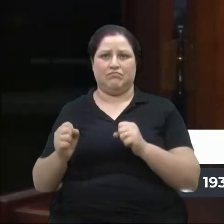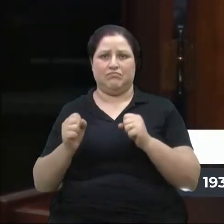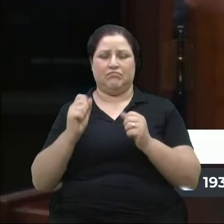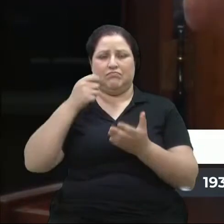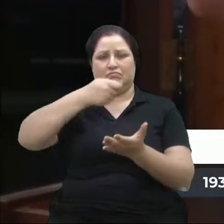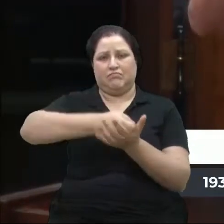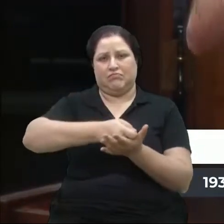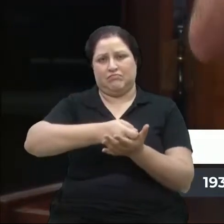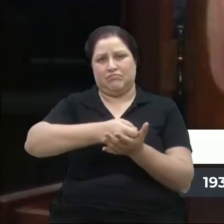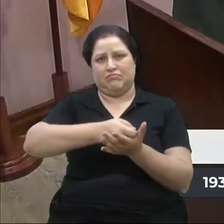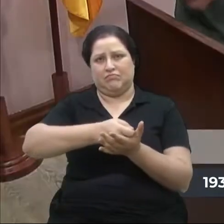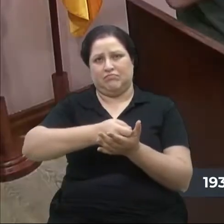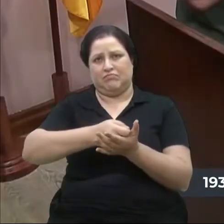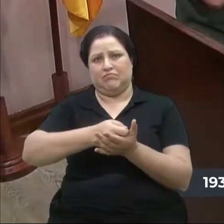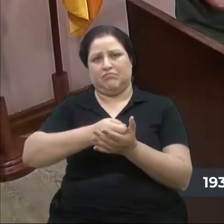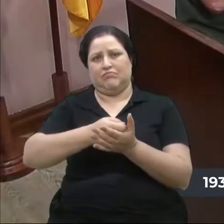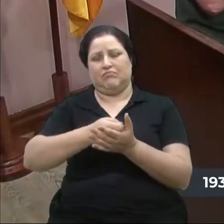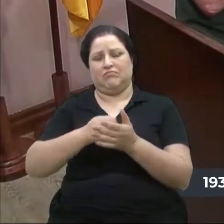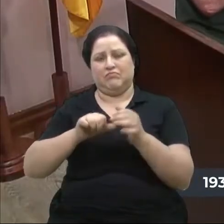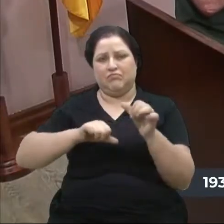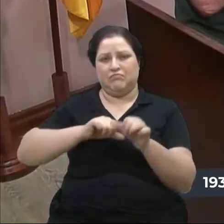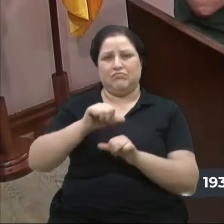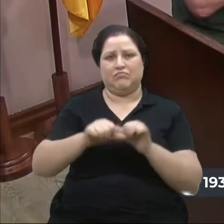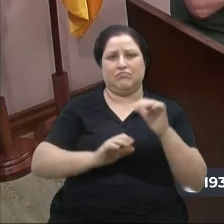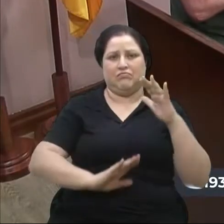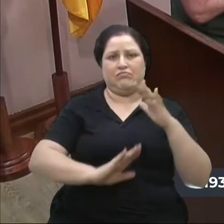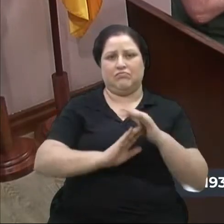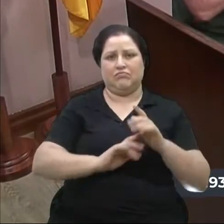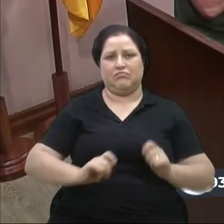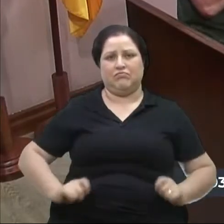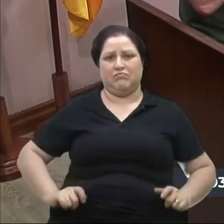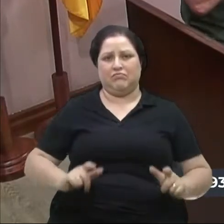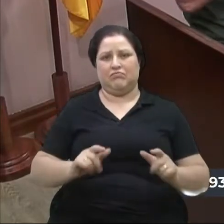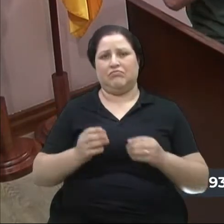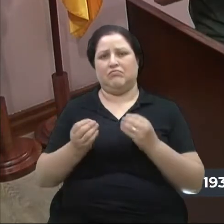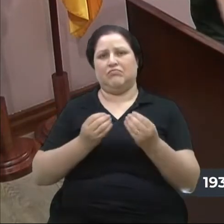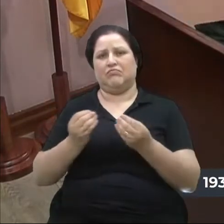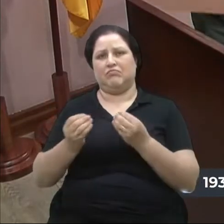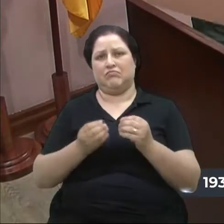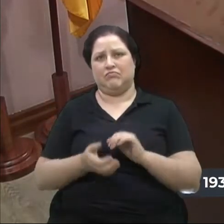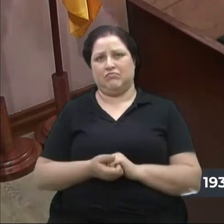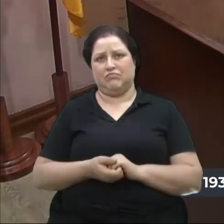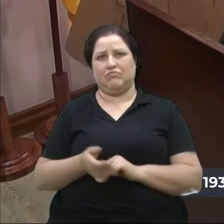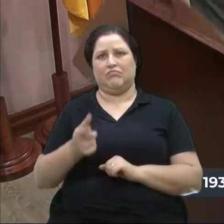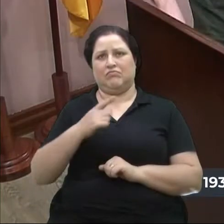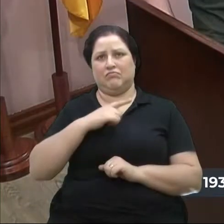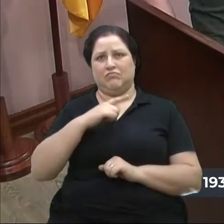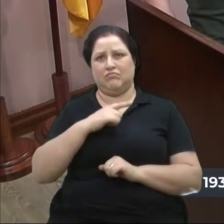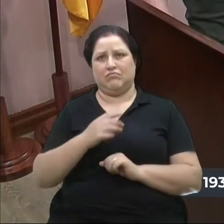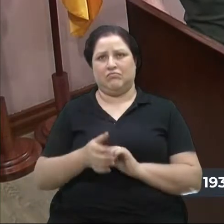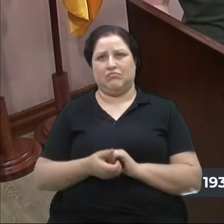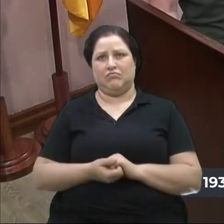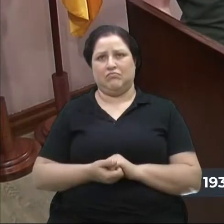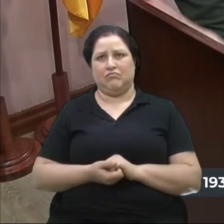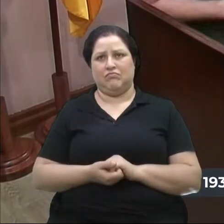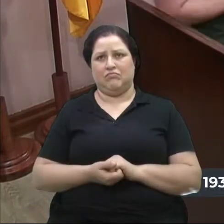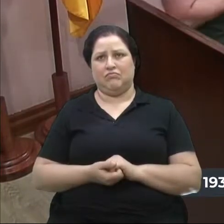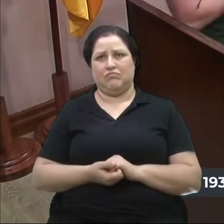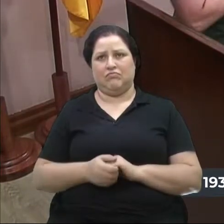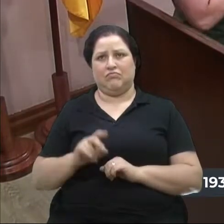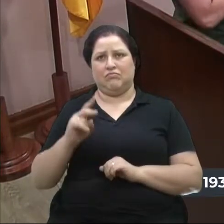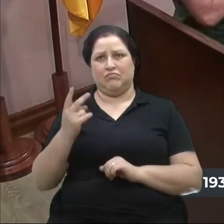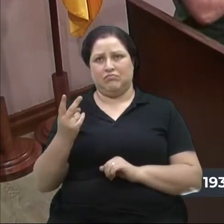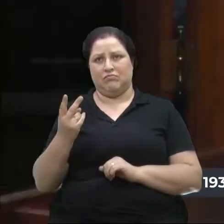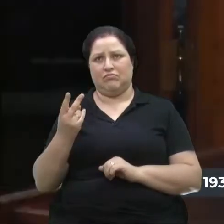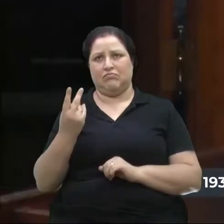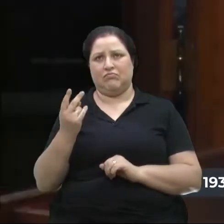a revogação do teto de gastos? Como? Então a gente tem duas